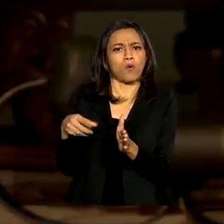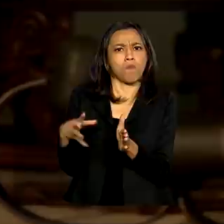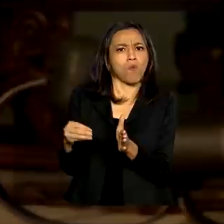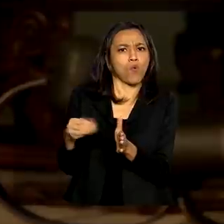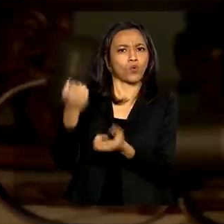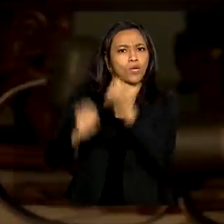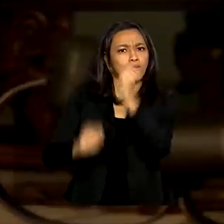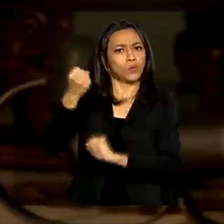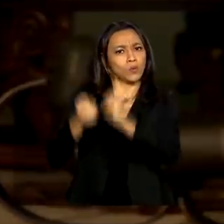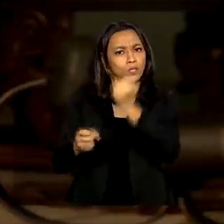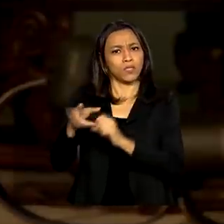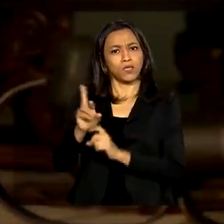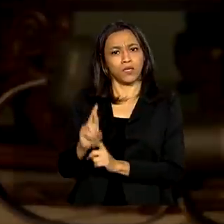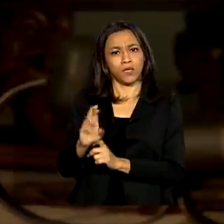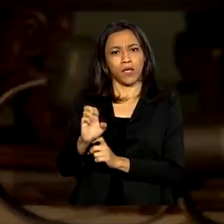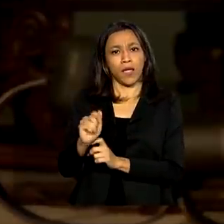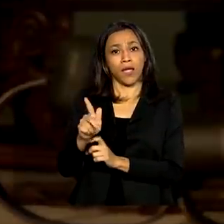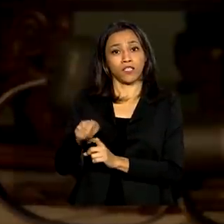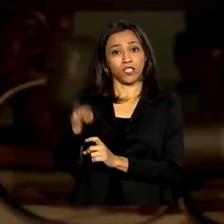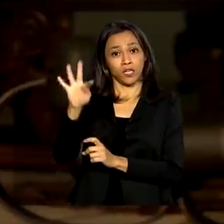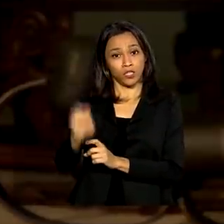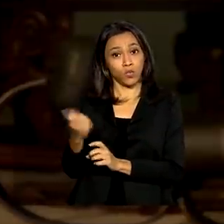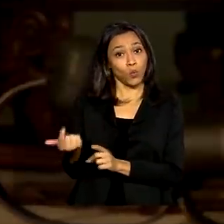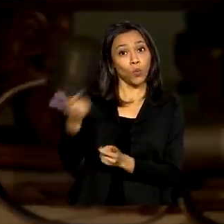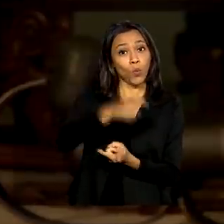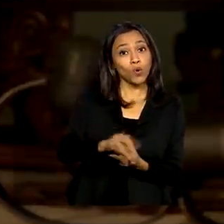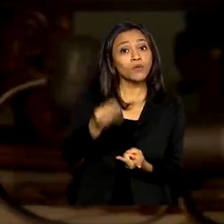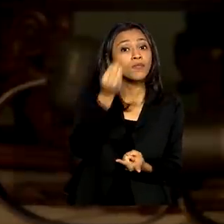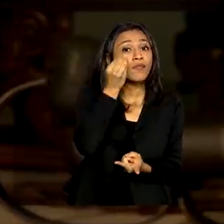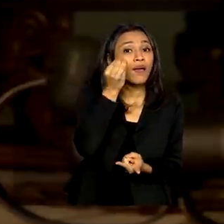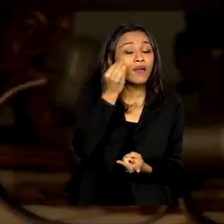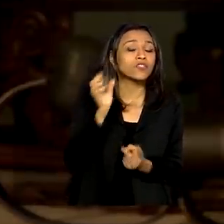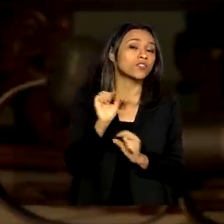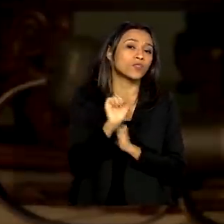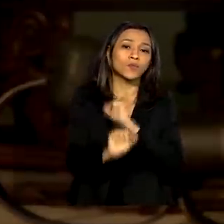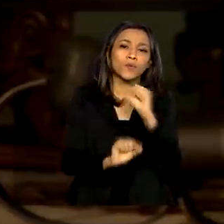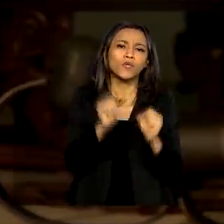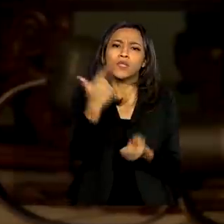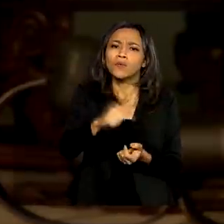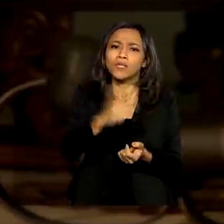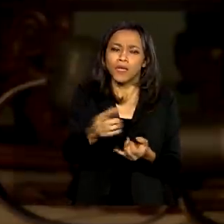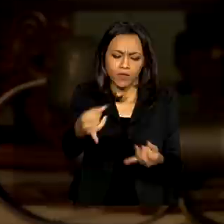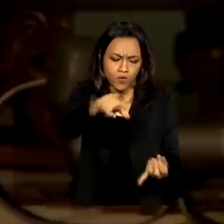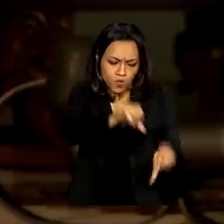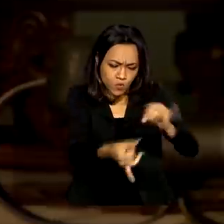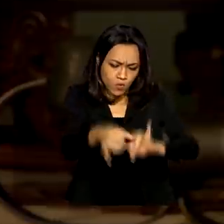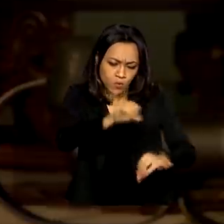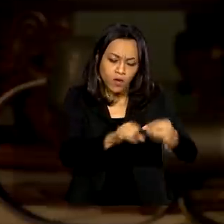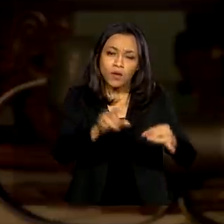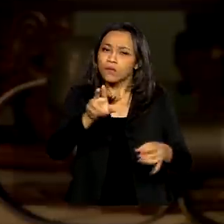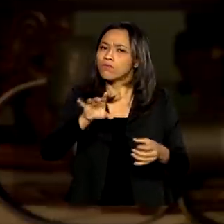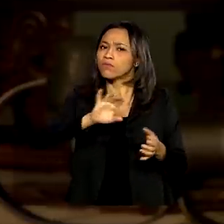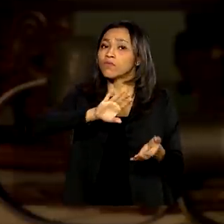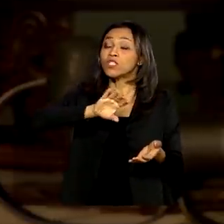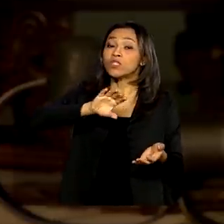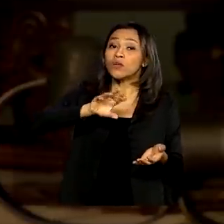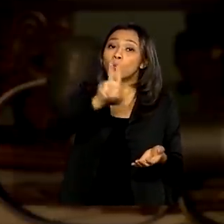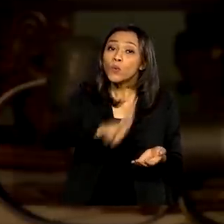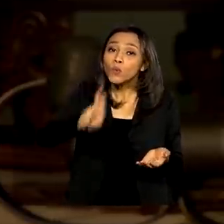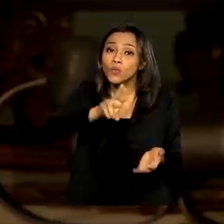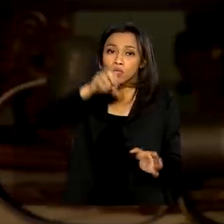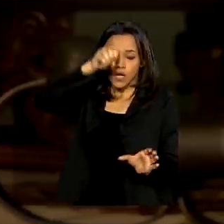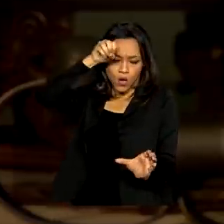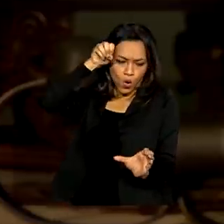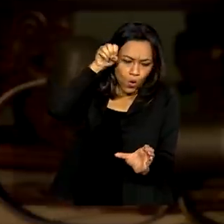Esse é um tipo de teste. O outro tipo de teste é o teste sem reagente, utilizando luz e o